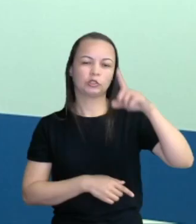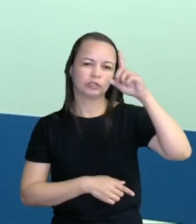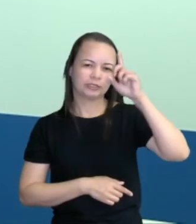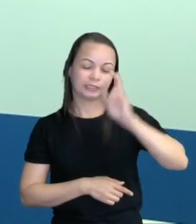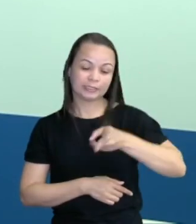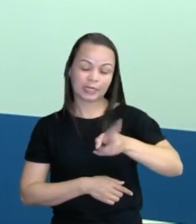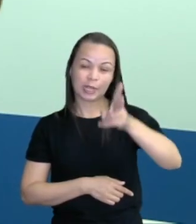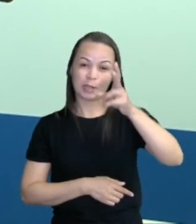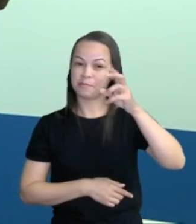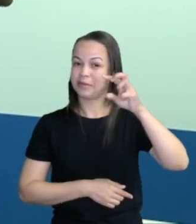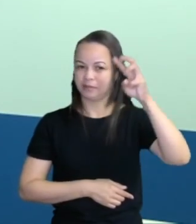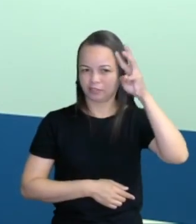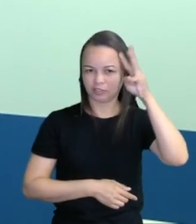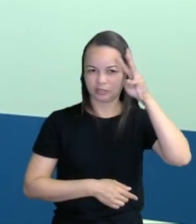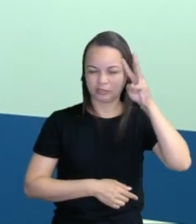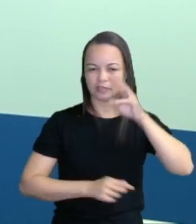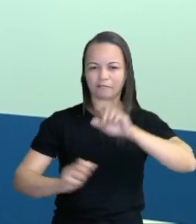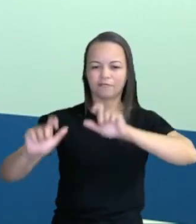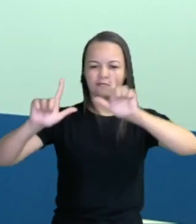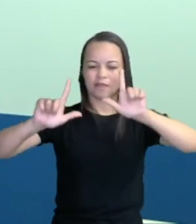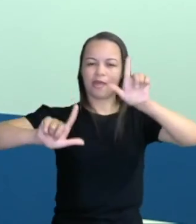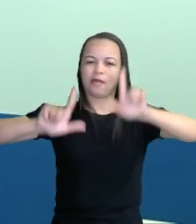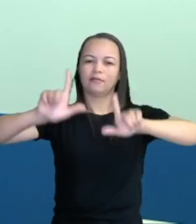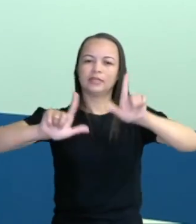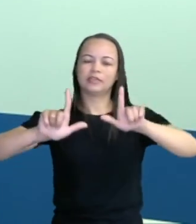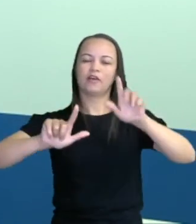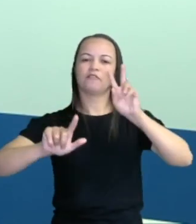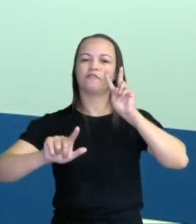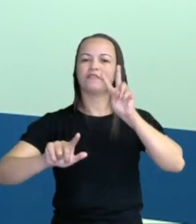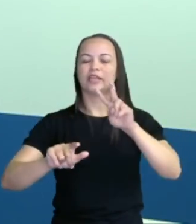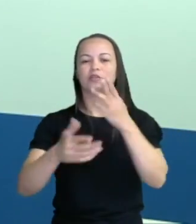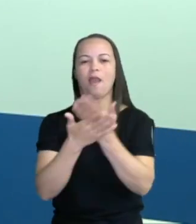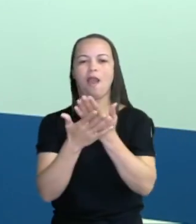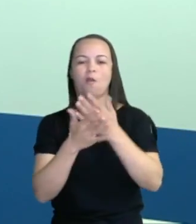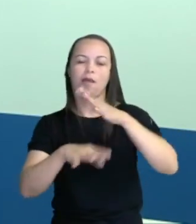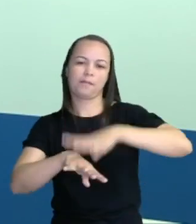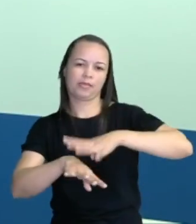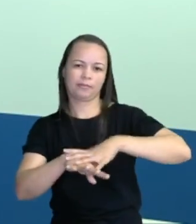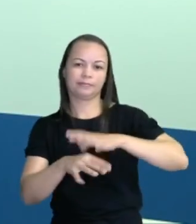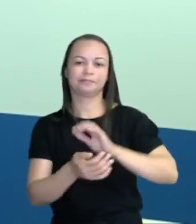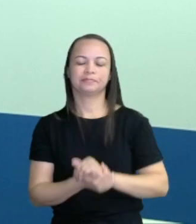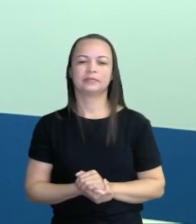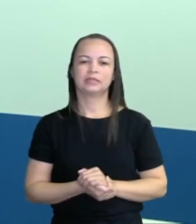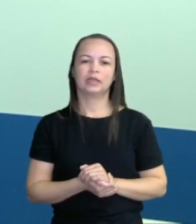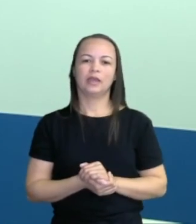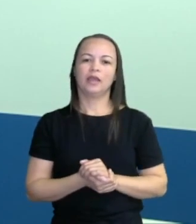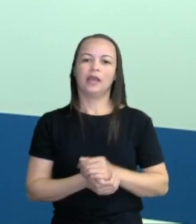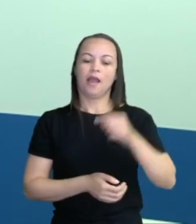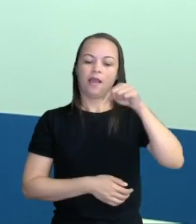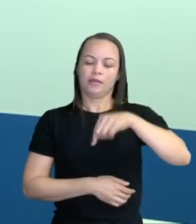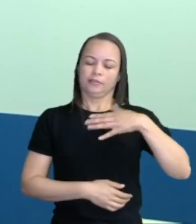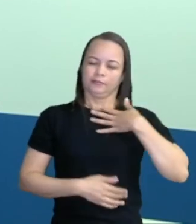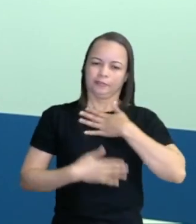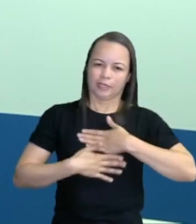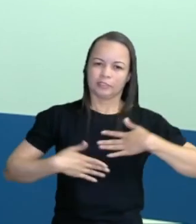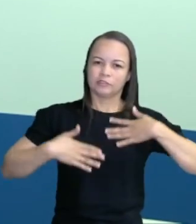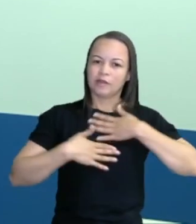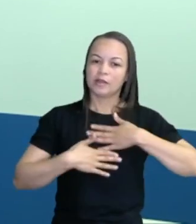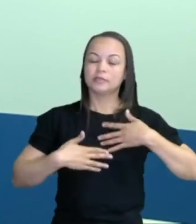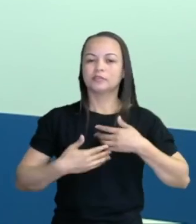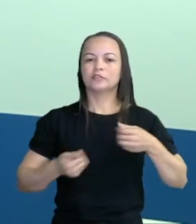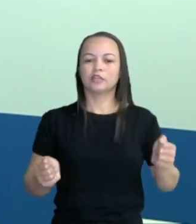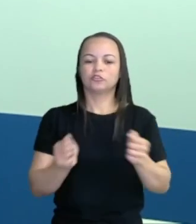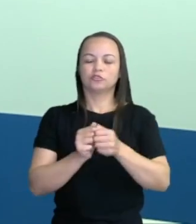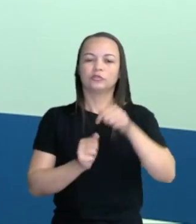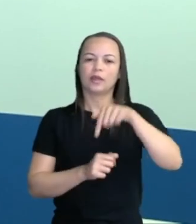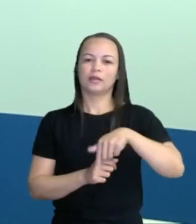terça-feira do outro lado da tela assistindo as aulas de matemática. É uma grande satisfação estar aqui deste lado, trazendo um pouco de conhecimento